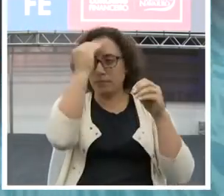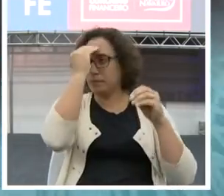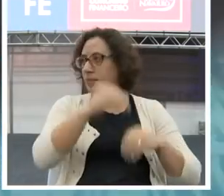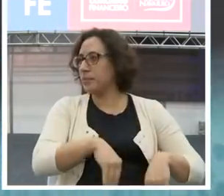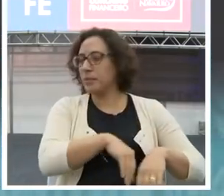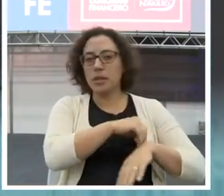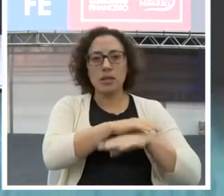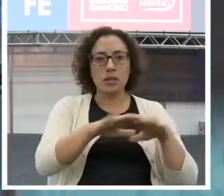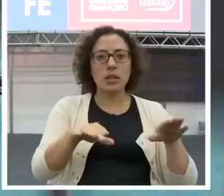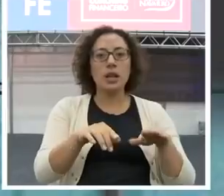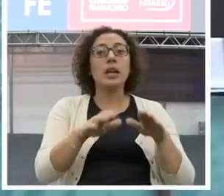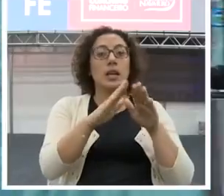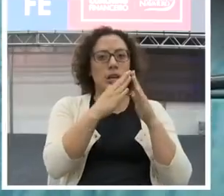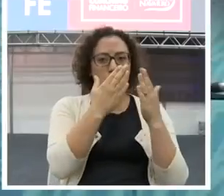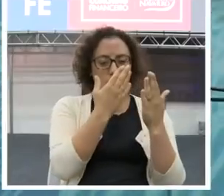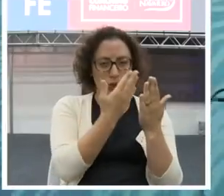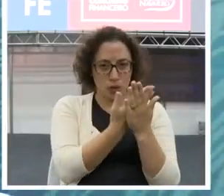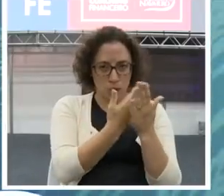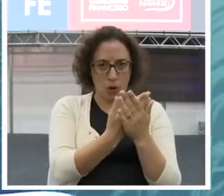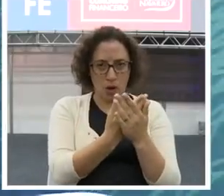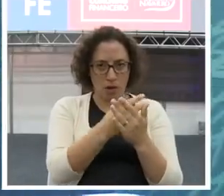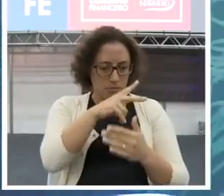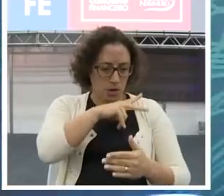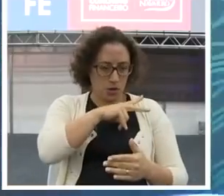Você sabe qual era a minha profissão?